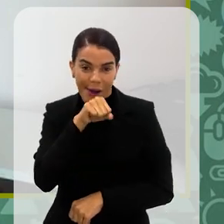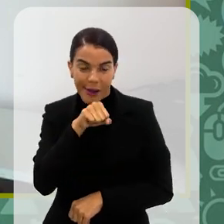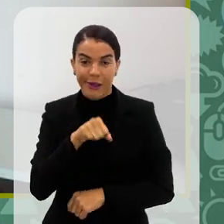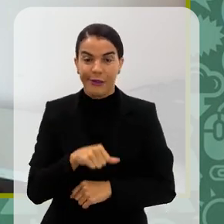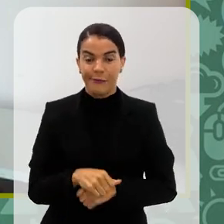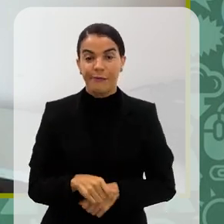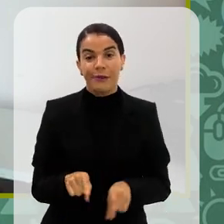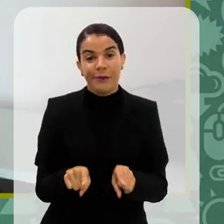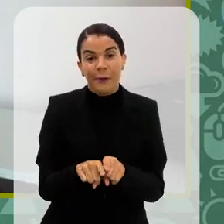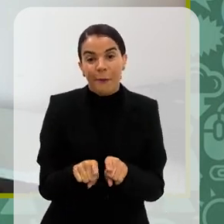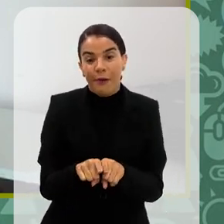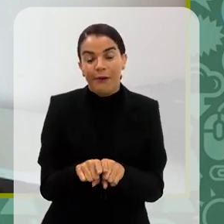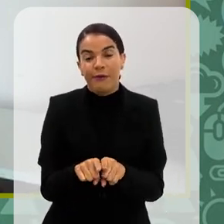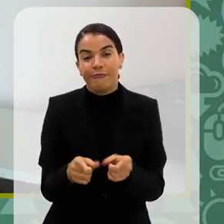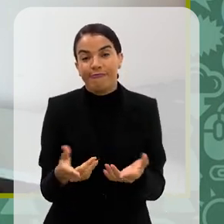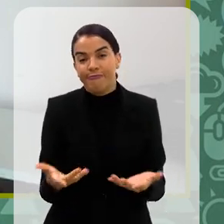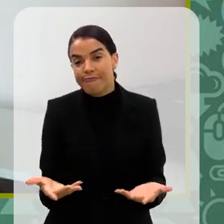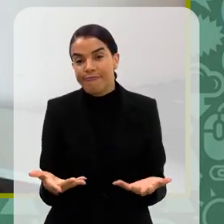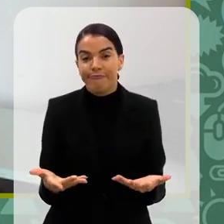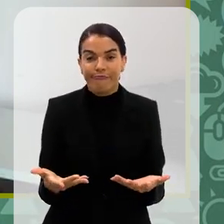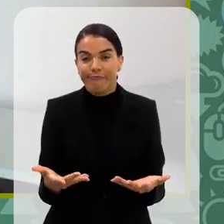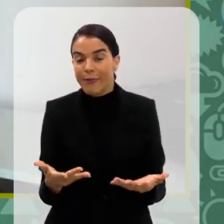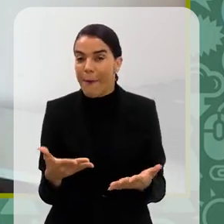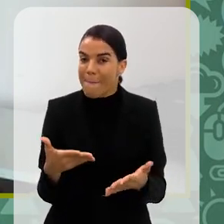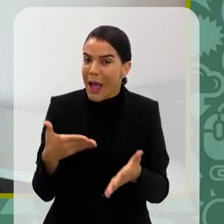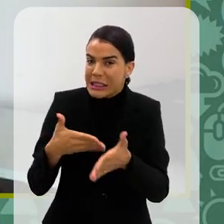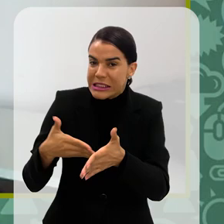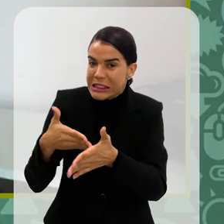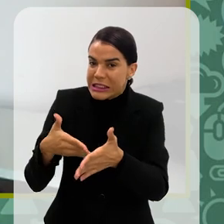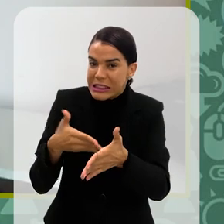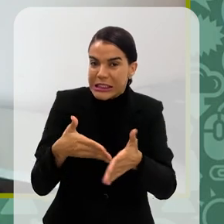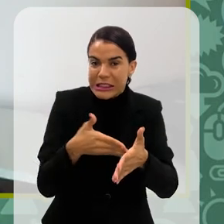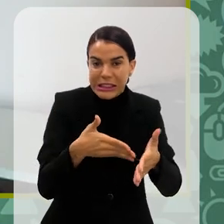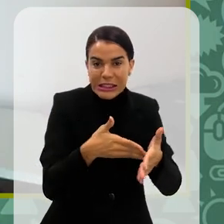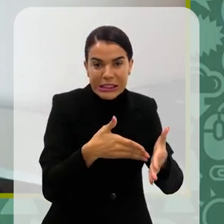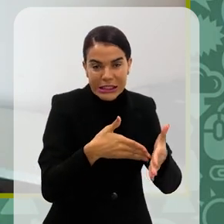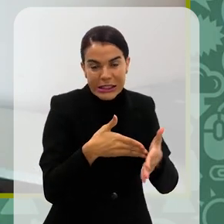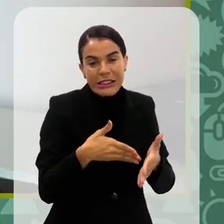então, acaba sendo, tendo mais obstáculos, né?